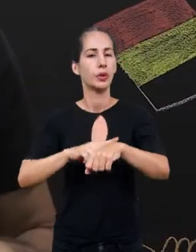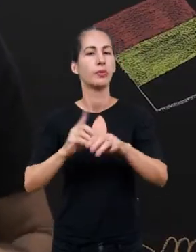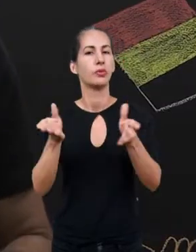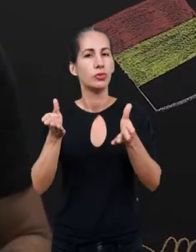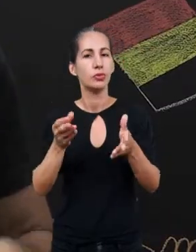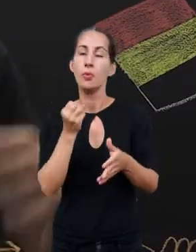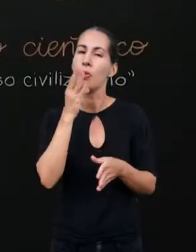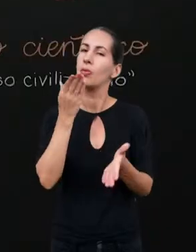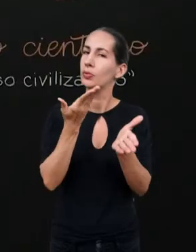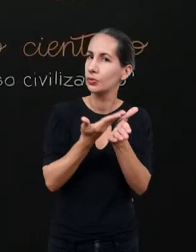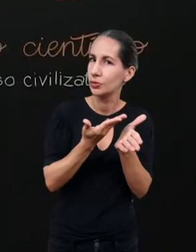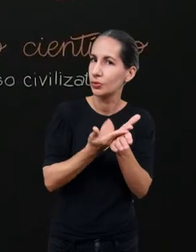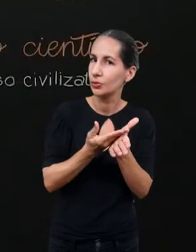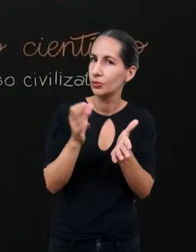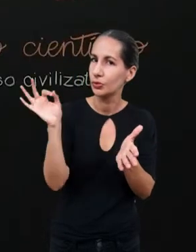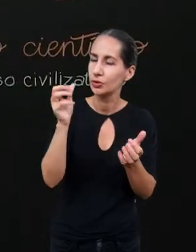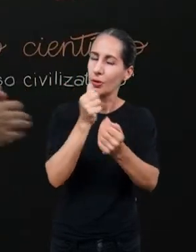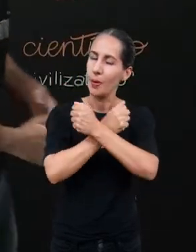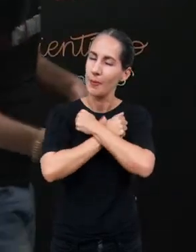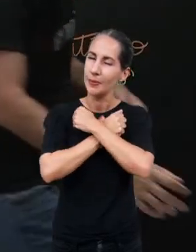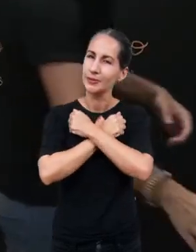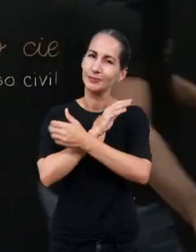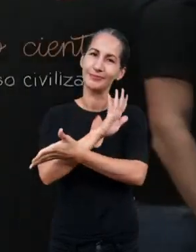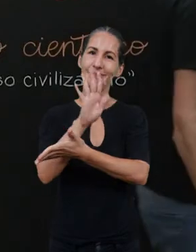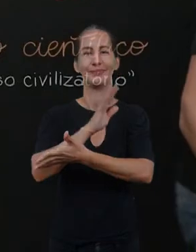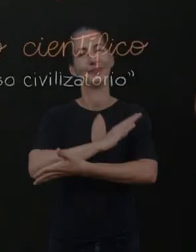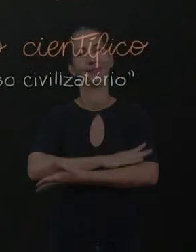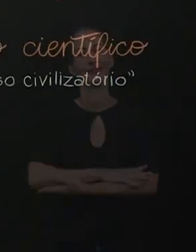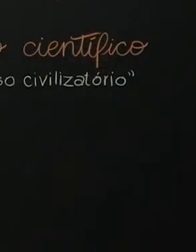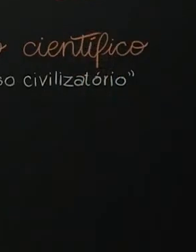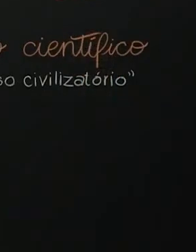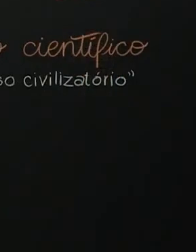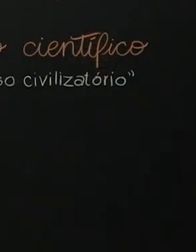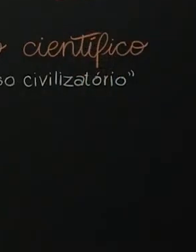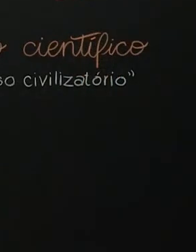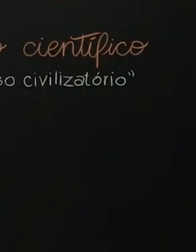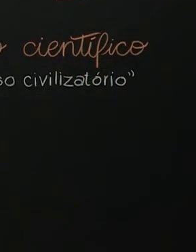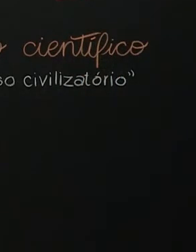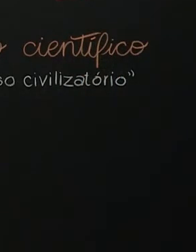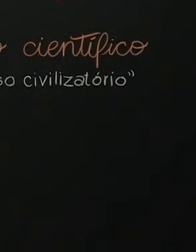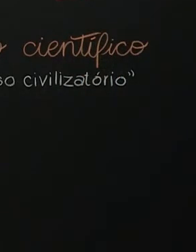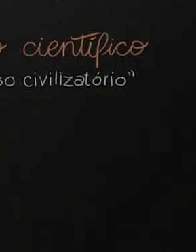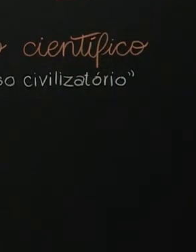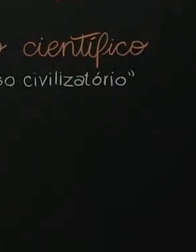Um bom estudo e forte abraço. A